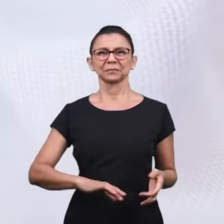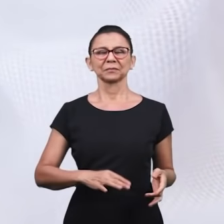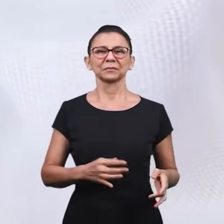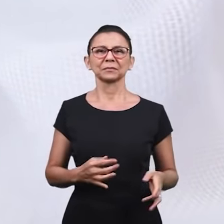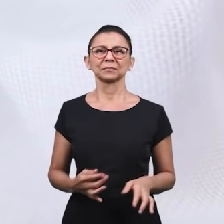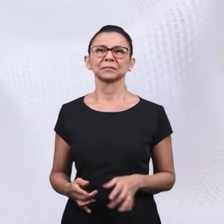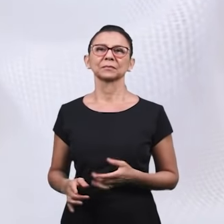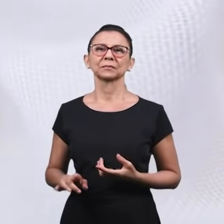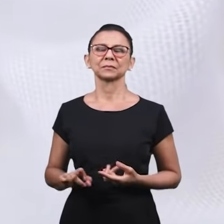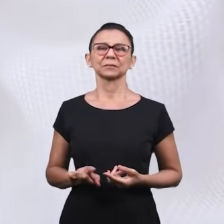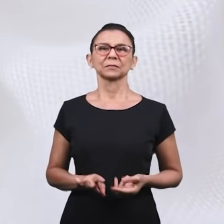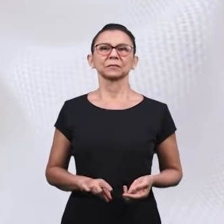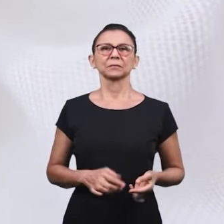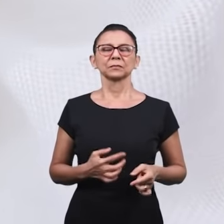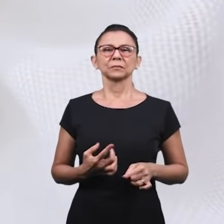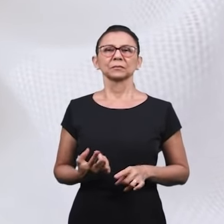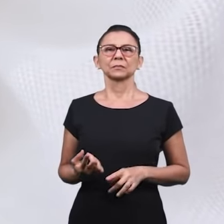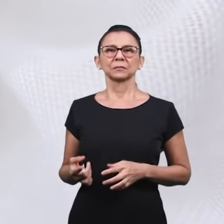santo